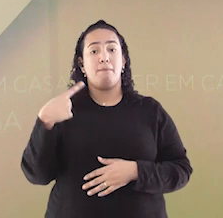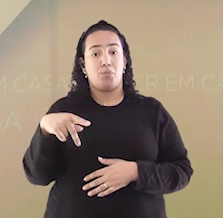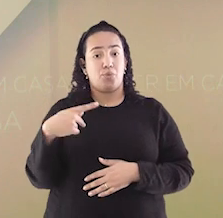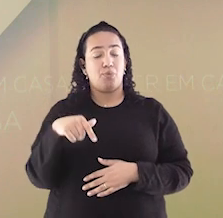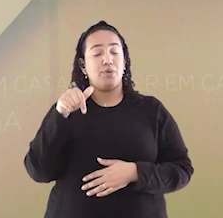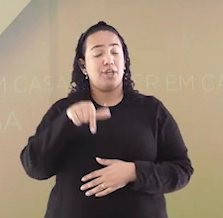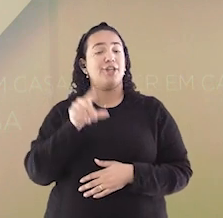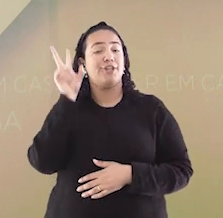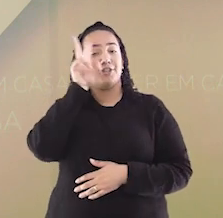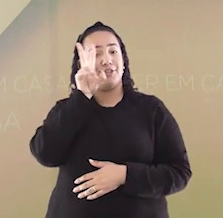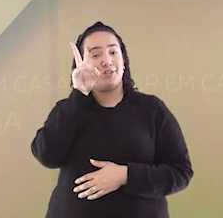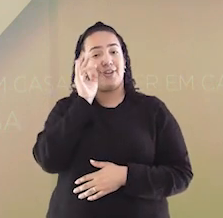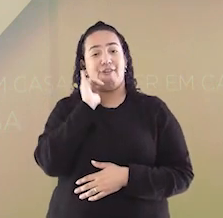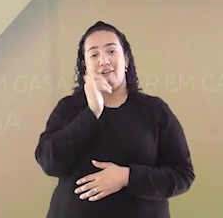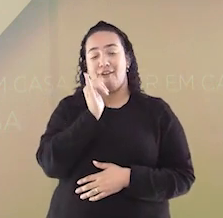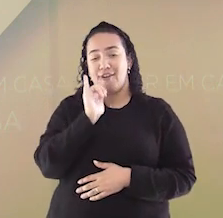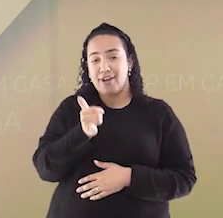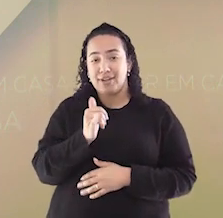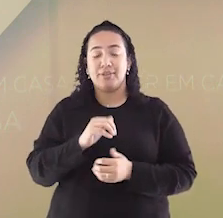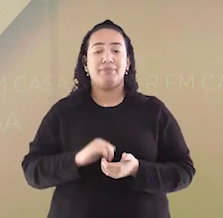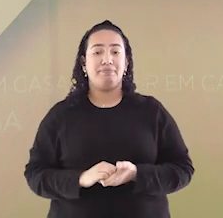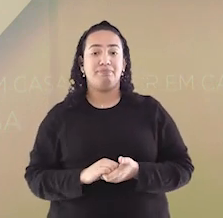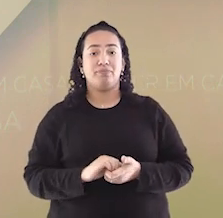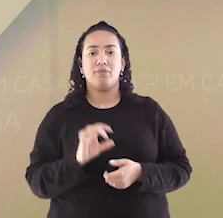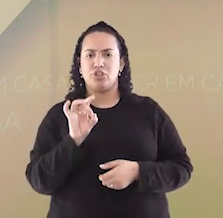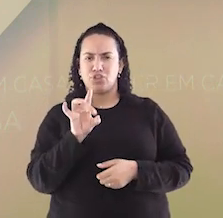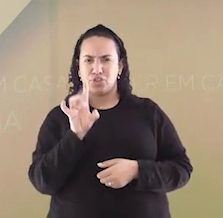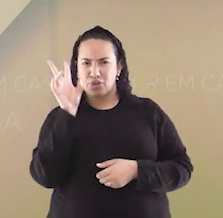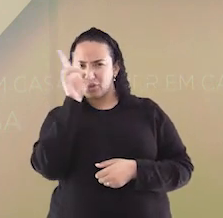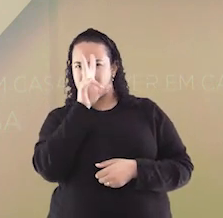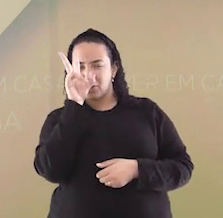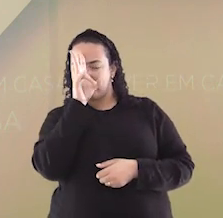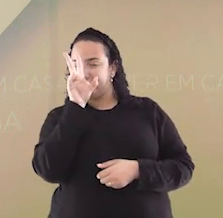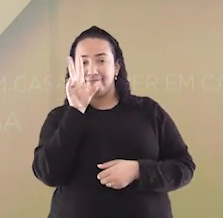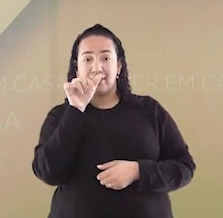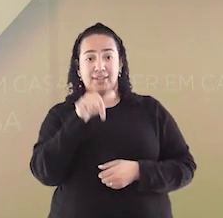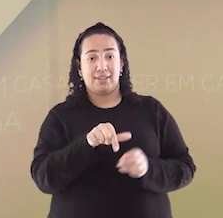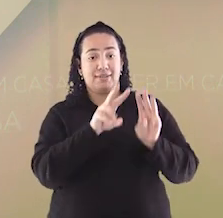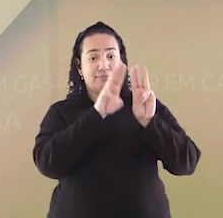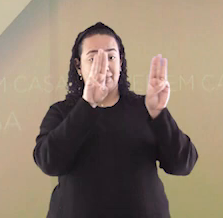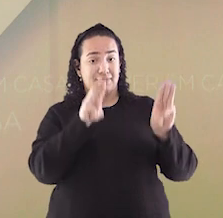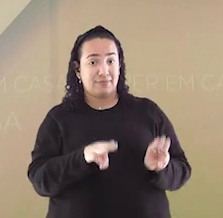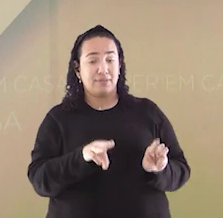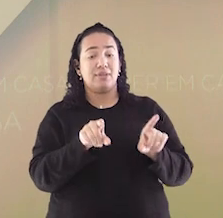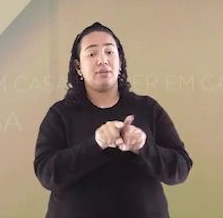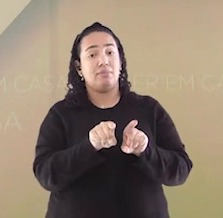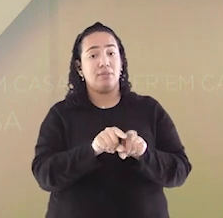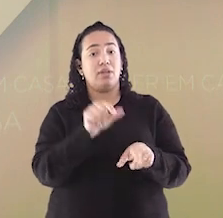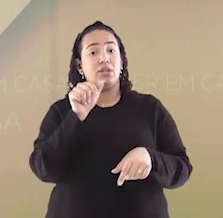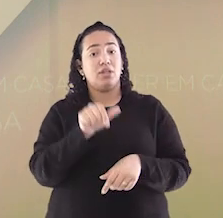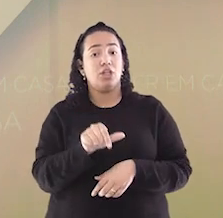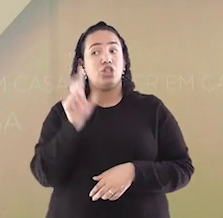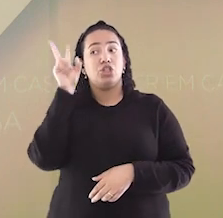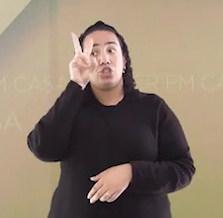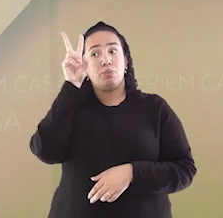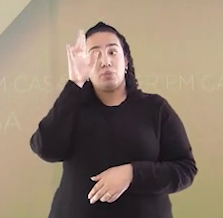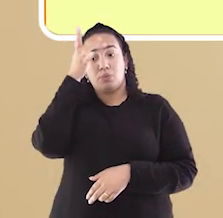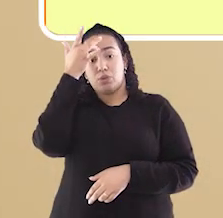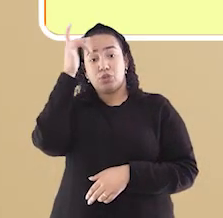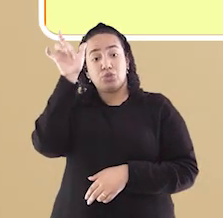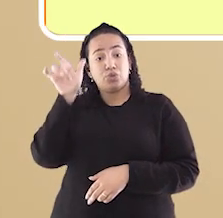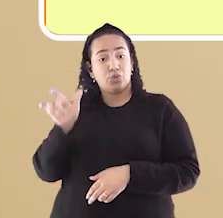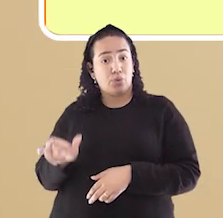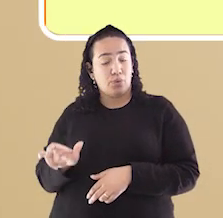história, do local onde vivemos. E não apenas isso. Os monumentos também contam a história da pessoa que empresta o nome a ele.